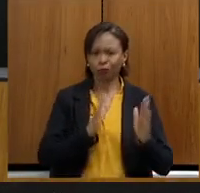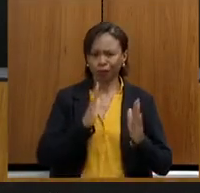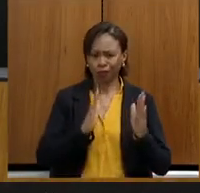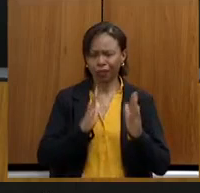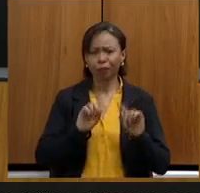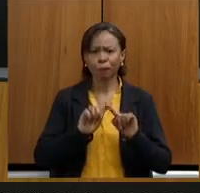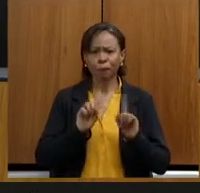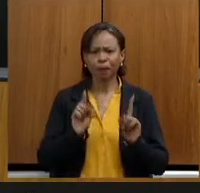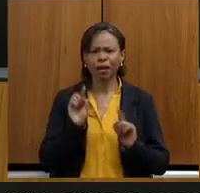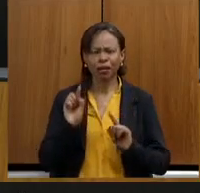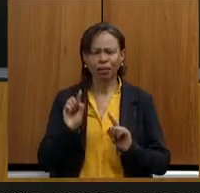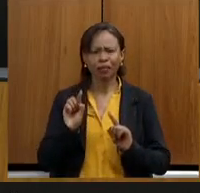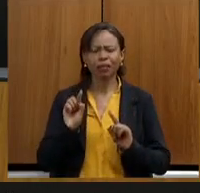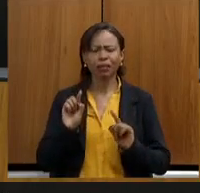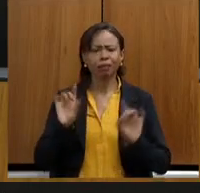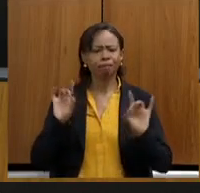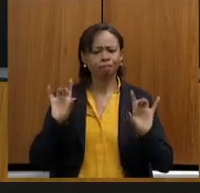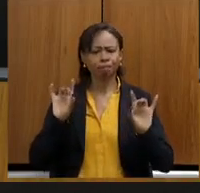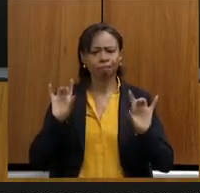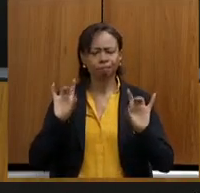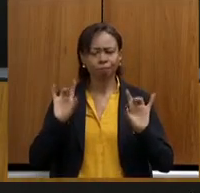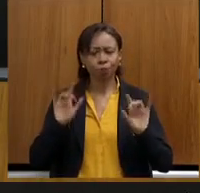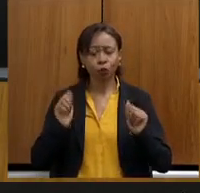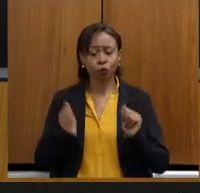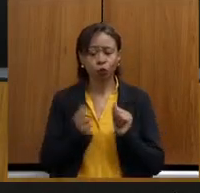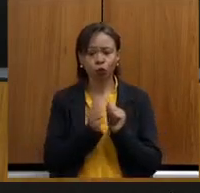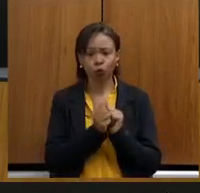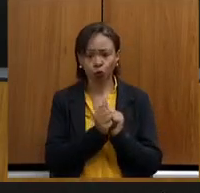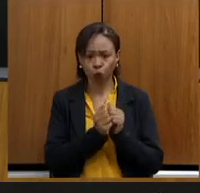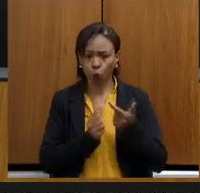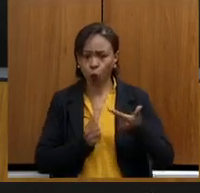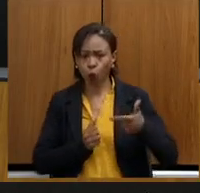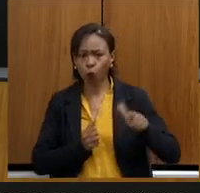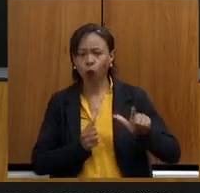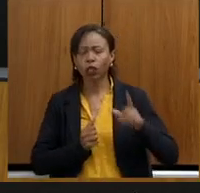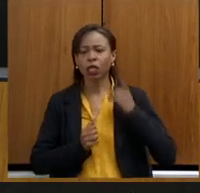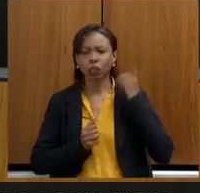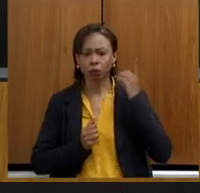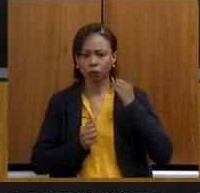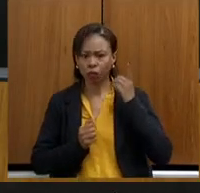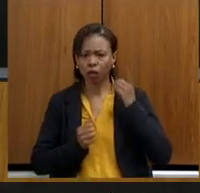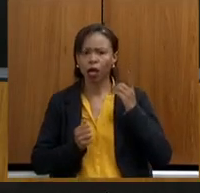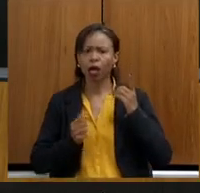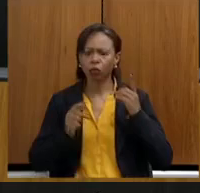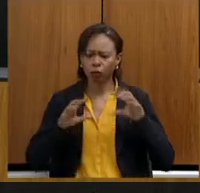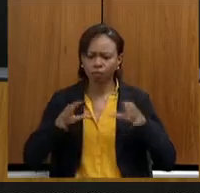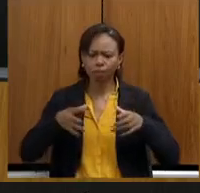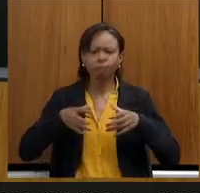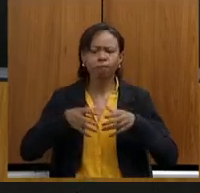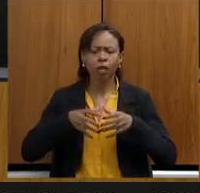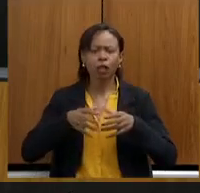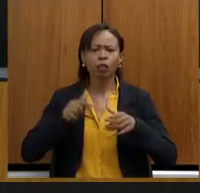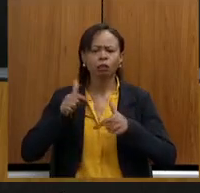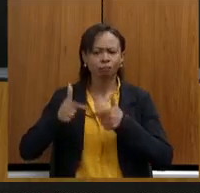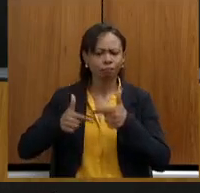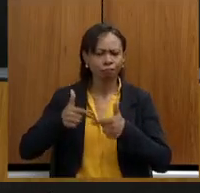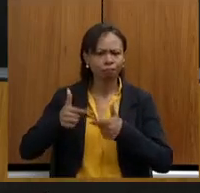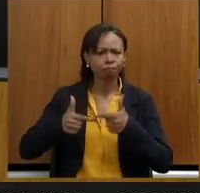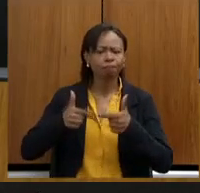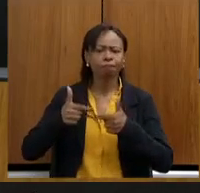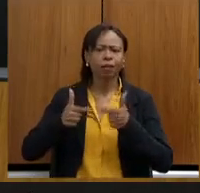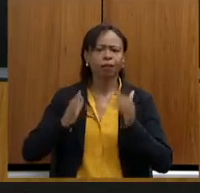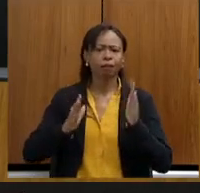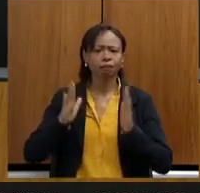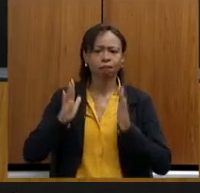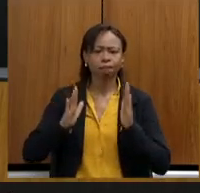destacando que, junto com as outras deputadas aqui, com um brilhantismo do seu mandato, um mandato muito pautado na